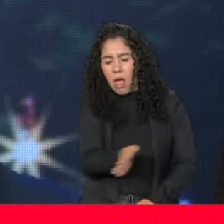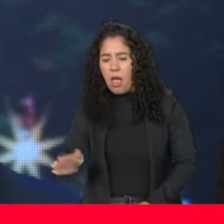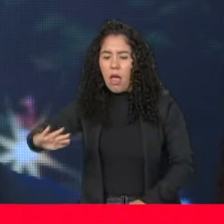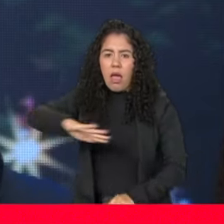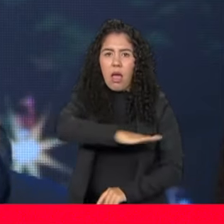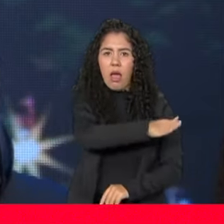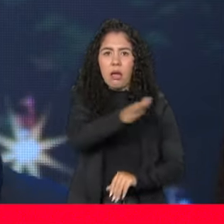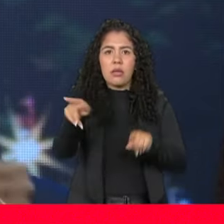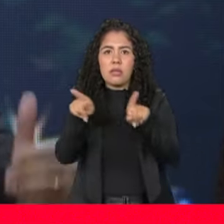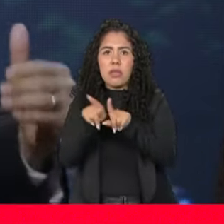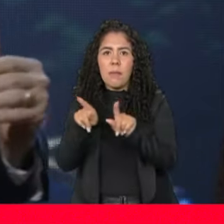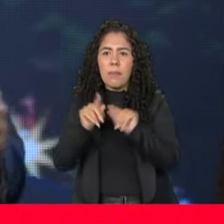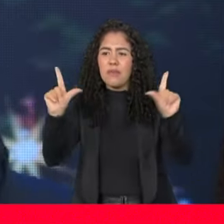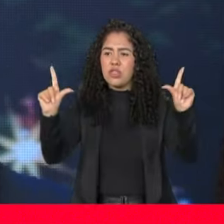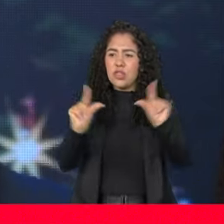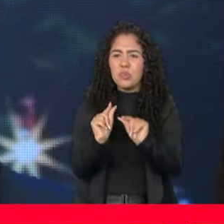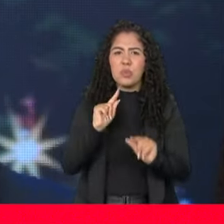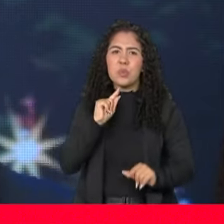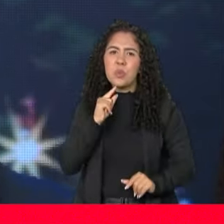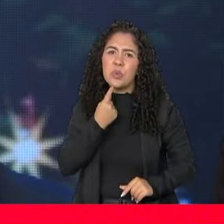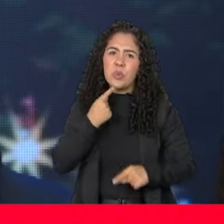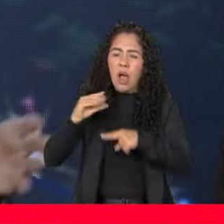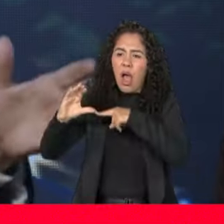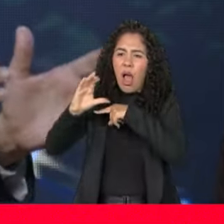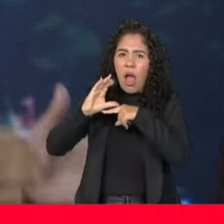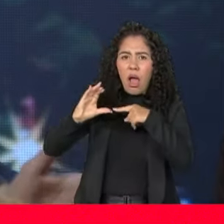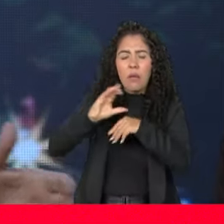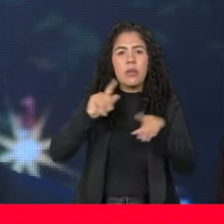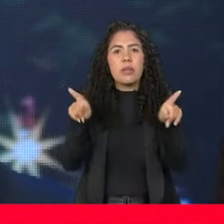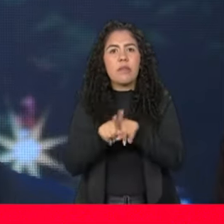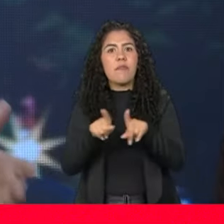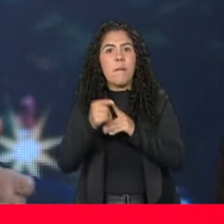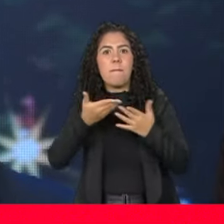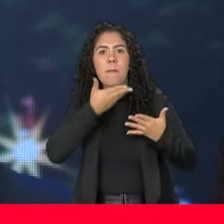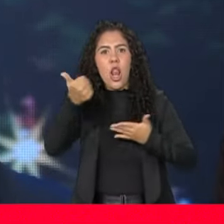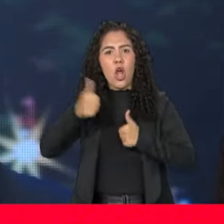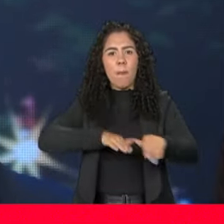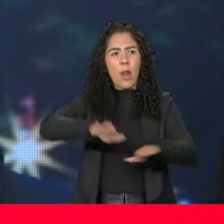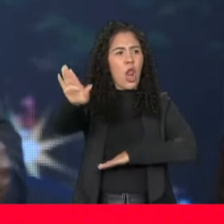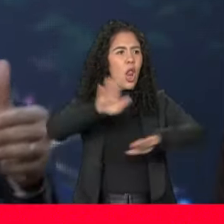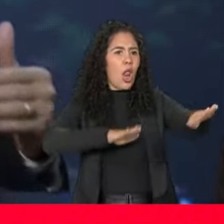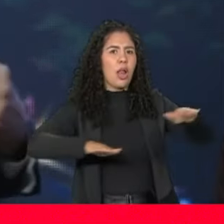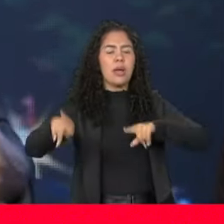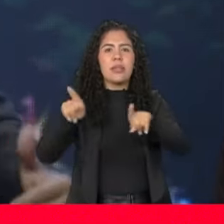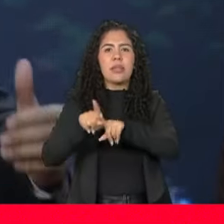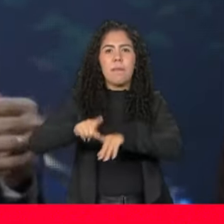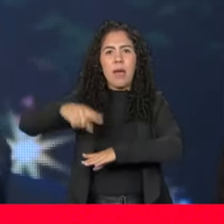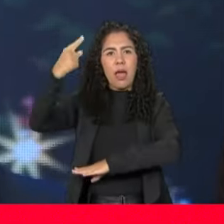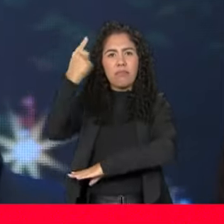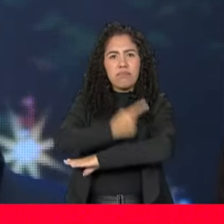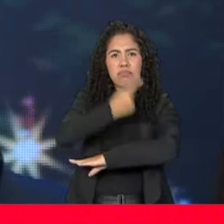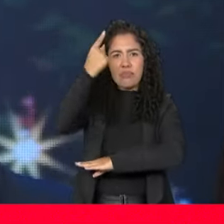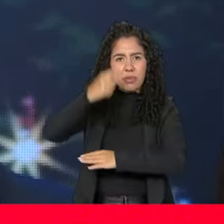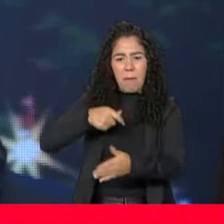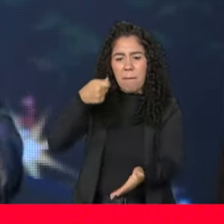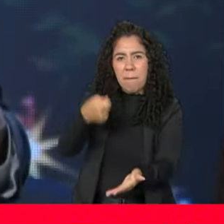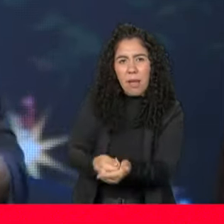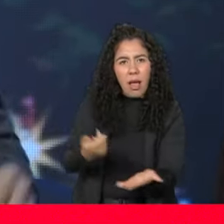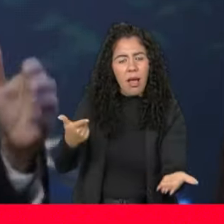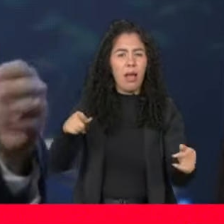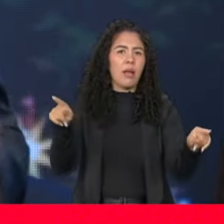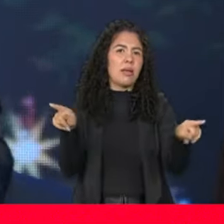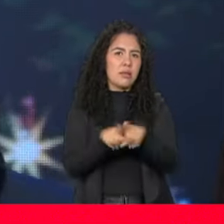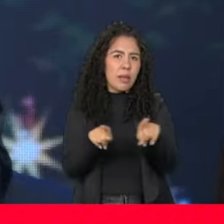emissão de carbono porque ela vai melhorar o fluxo. Ela vai modernizar as praças de pedágio. Vai permitir que as pessoas